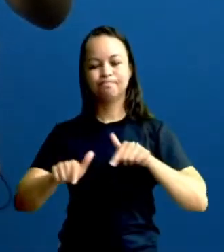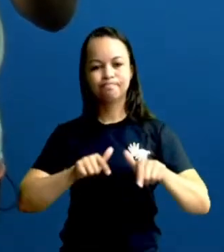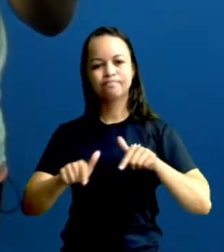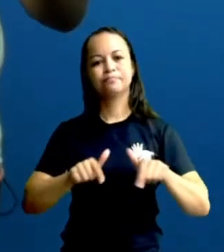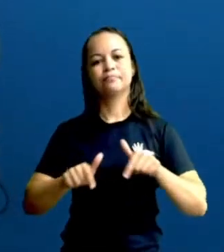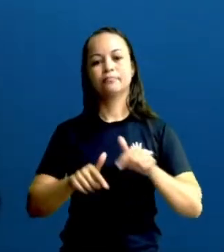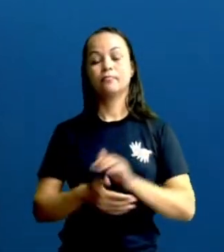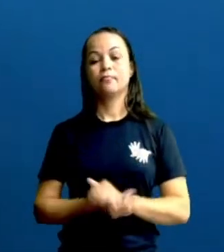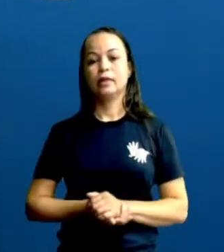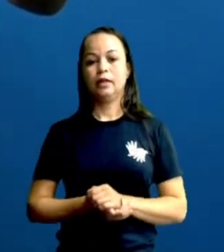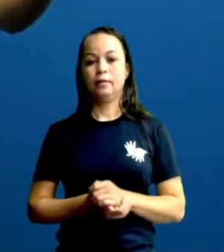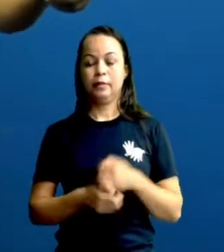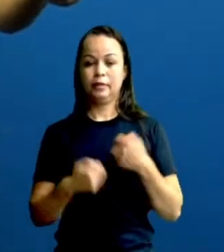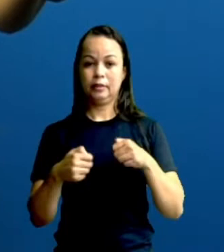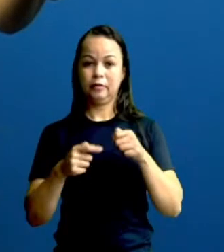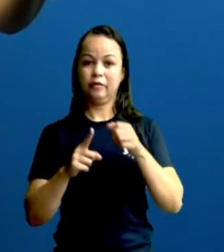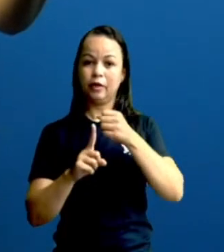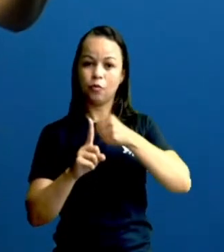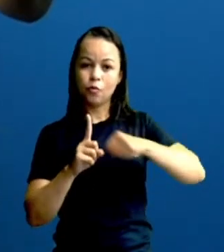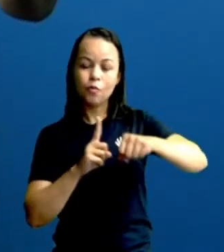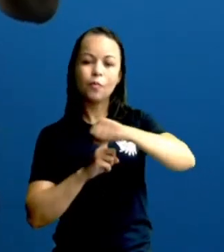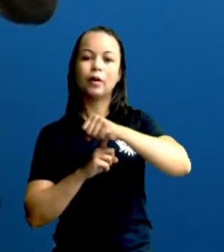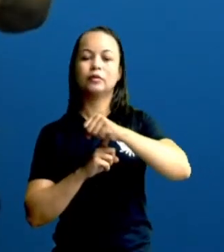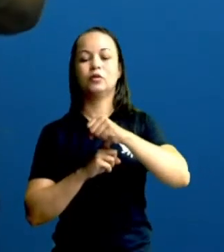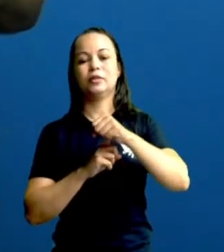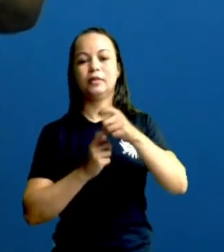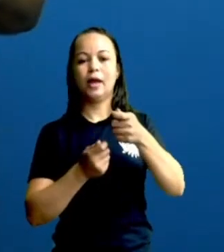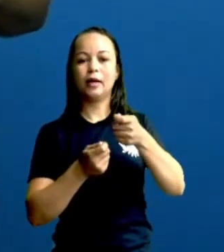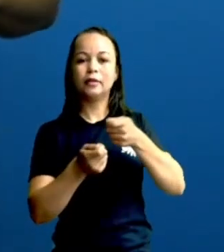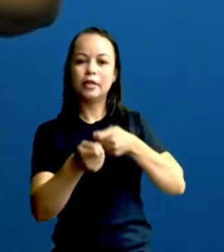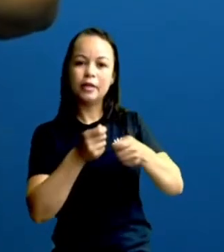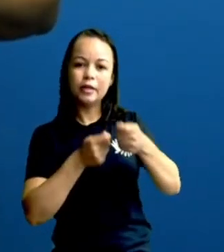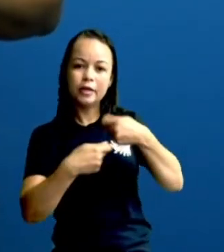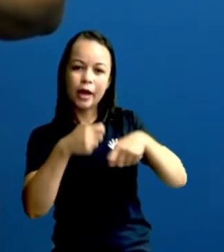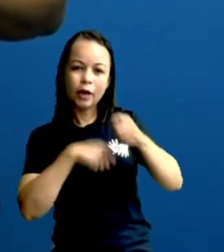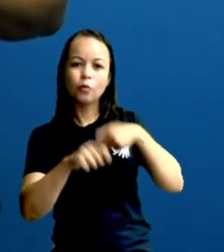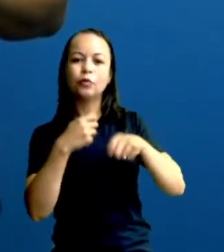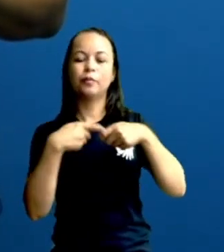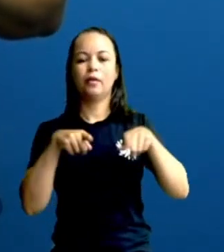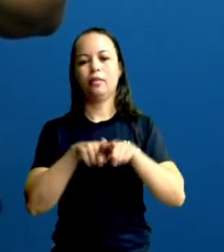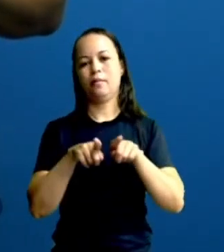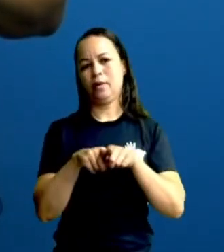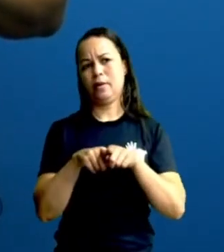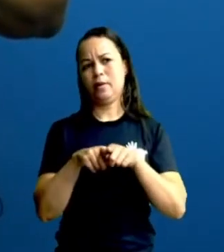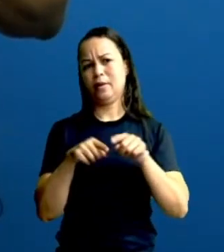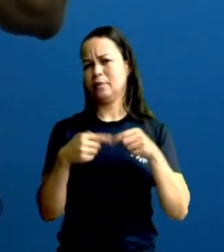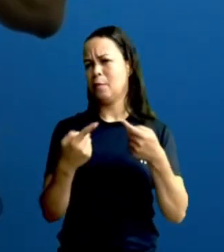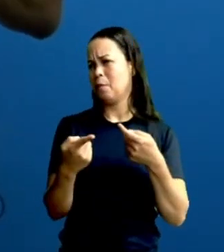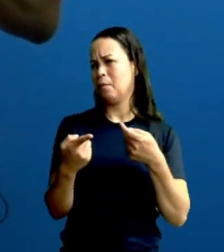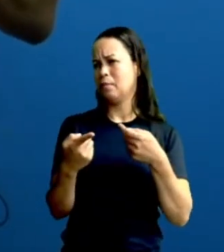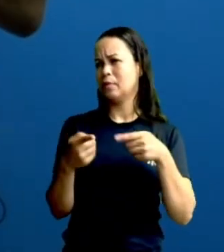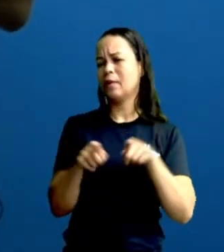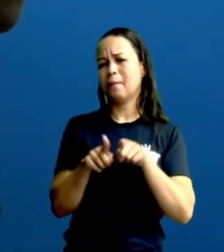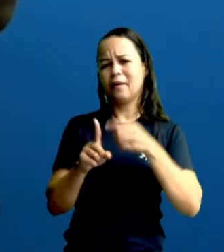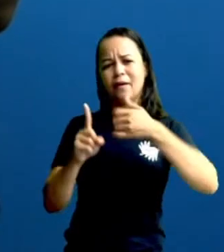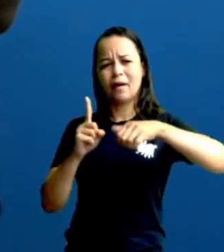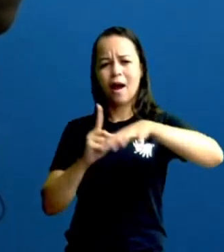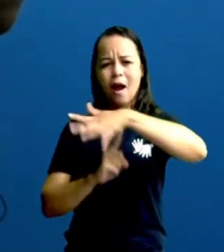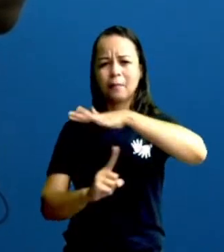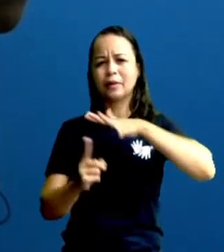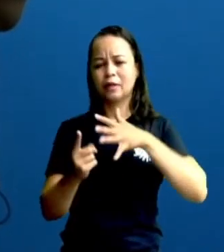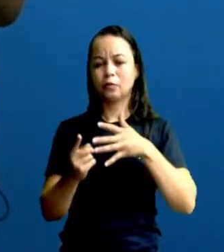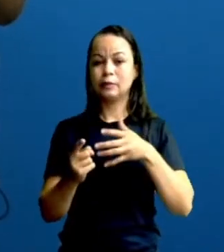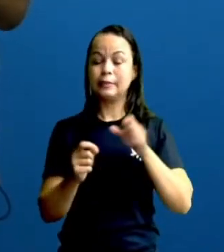também com questões econômicas, sociais. E por que não dizem ambiental? A gente sabe que em muitos desses locais, se não tiver essa fiscalização